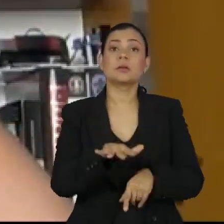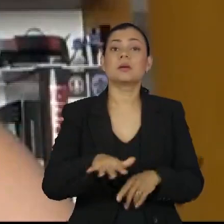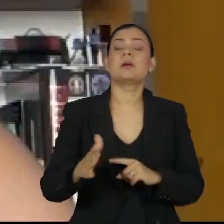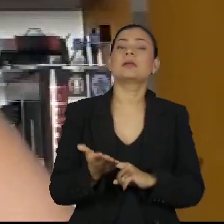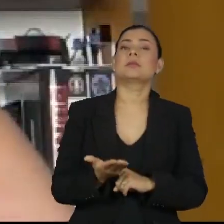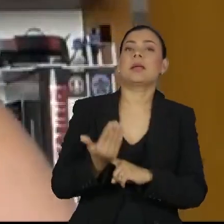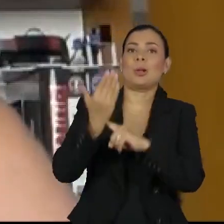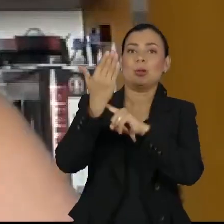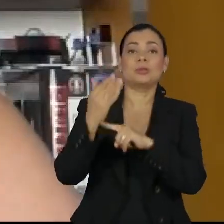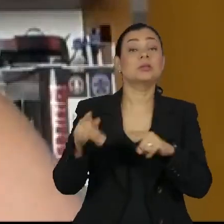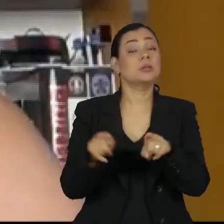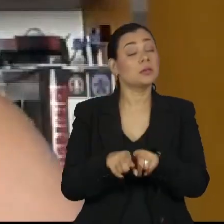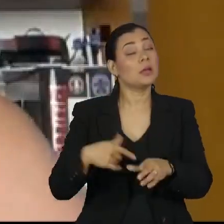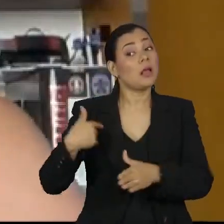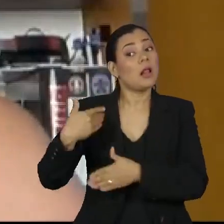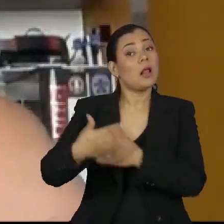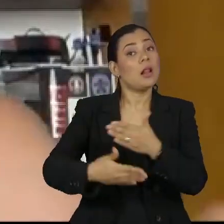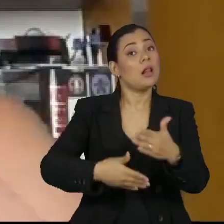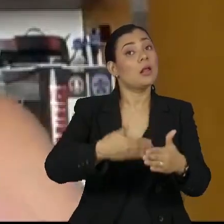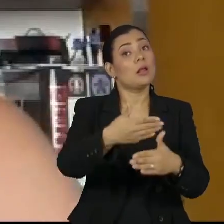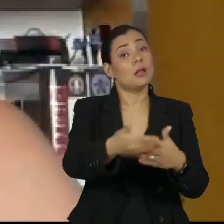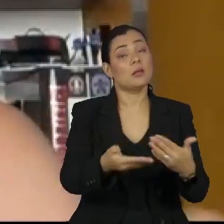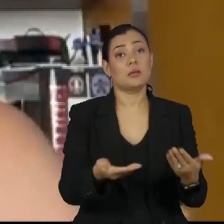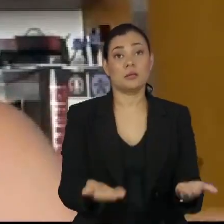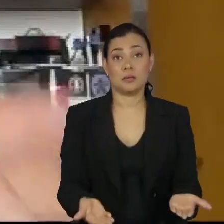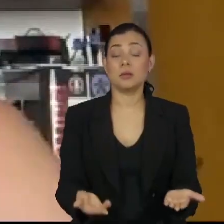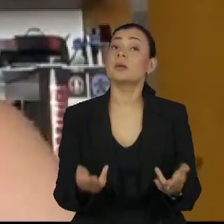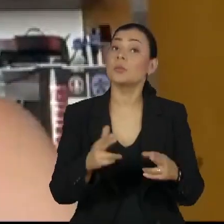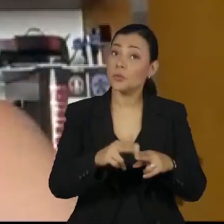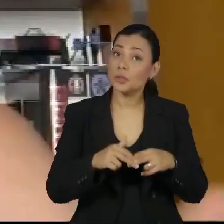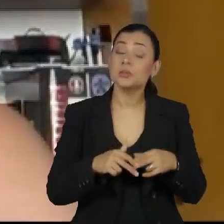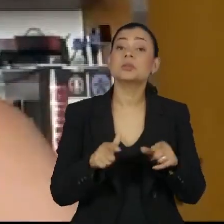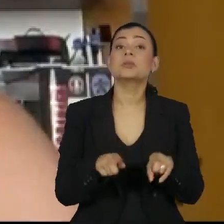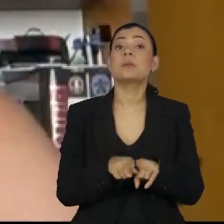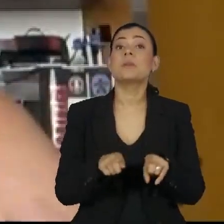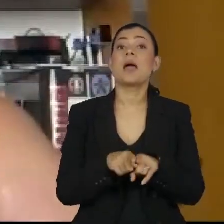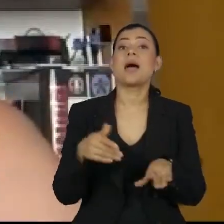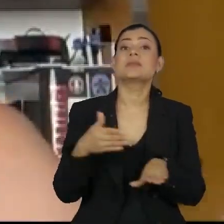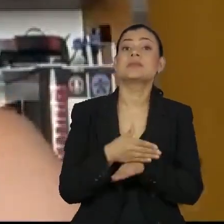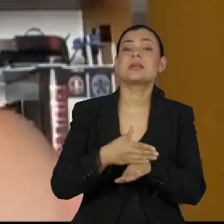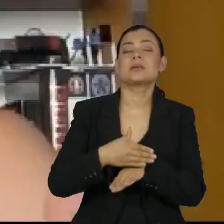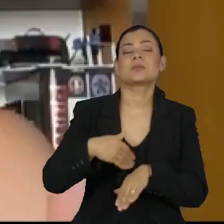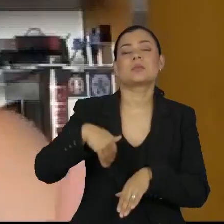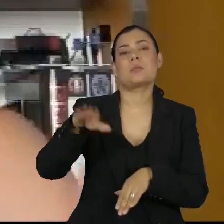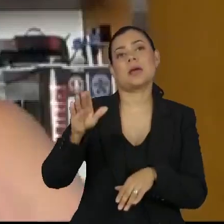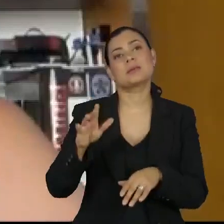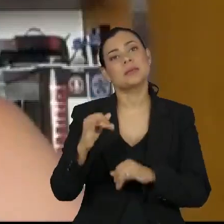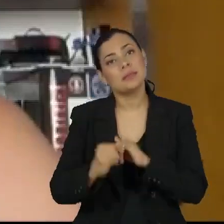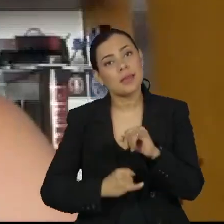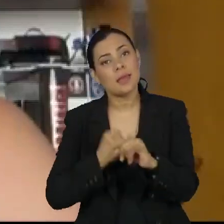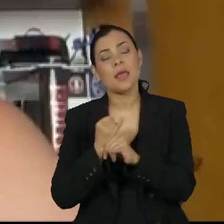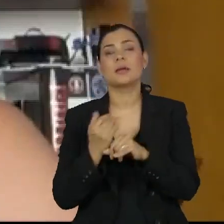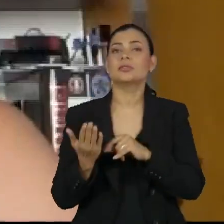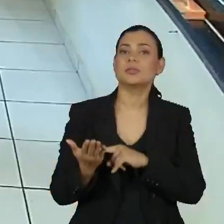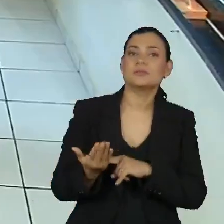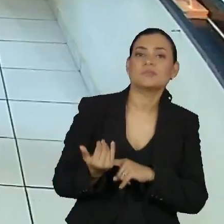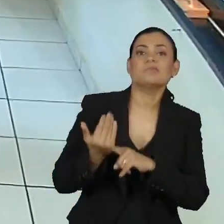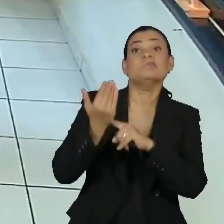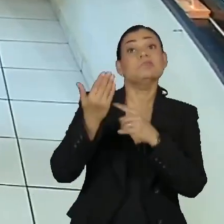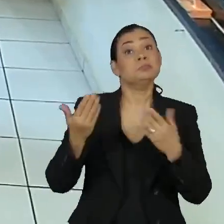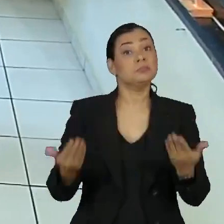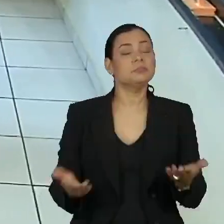tecnologia que está em andamento, que é de expansão do acesso à conectividade, a equipamentos.